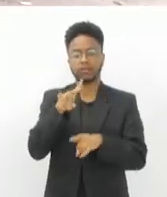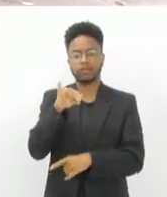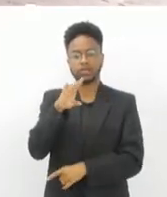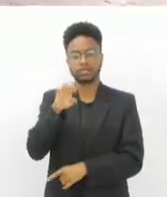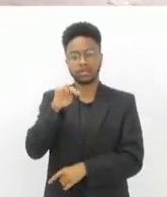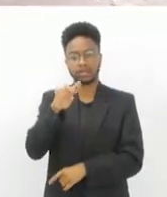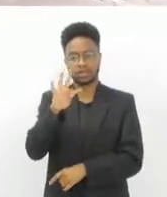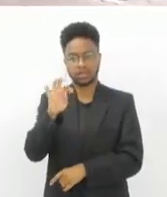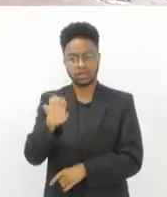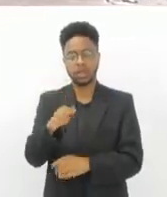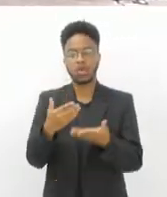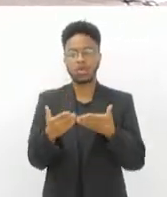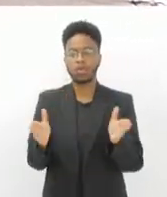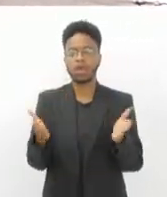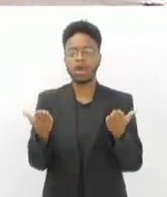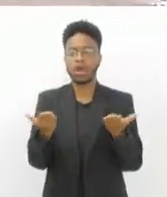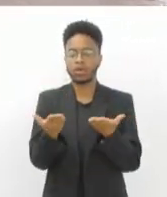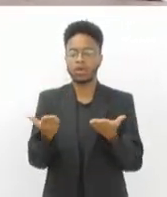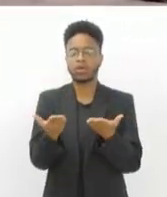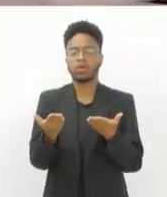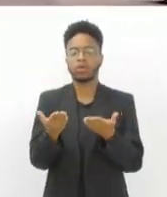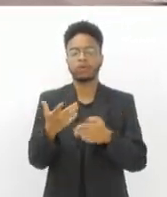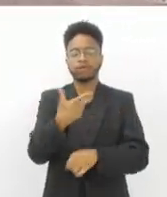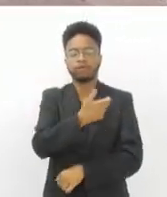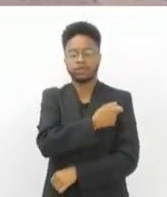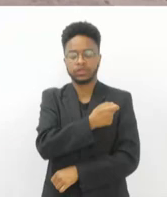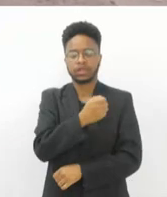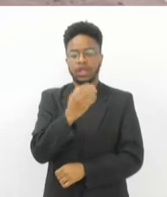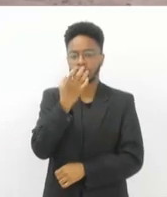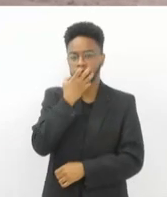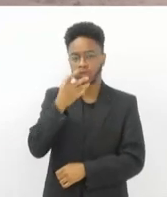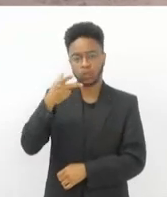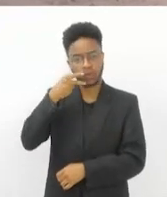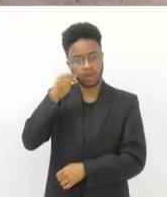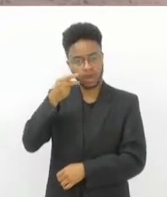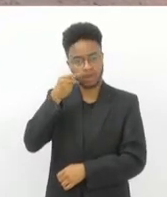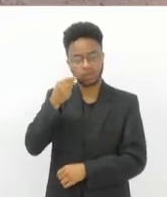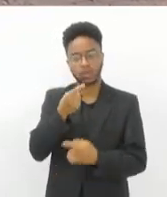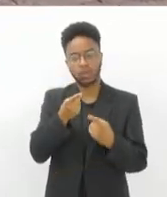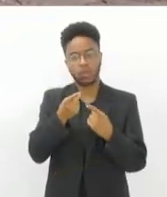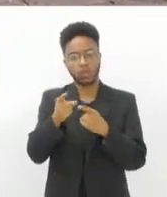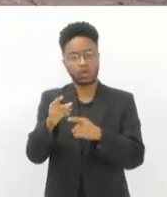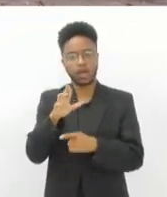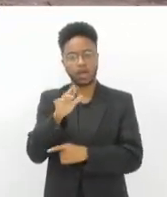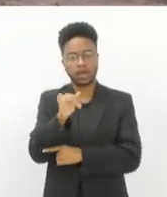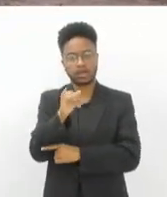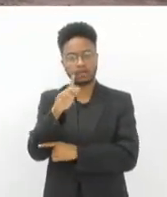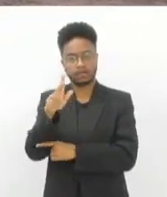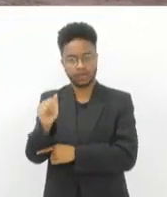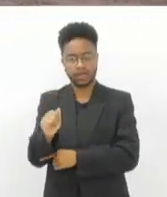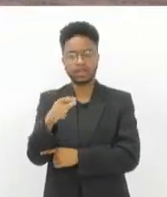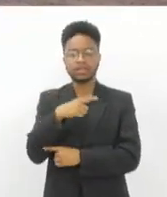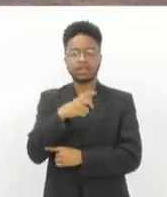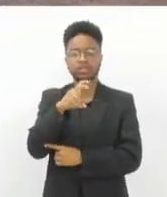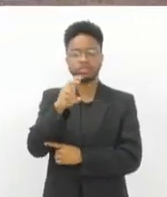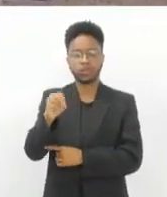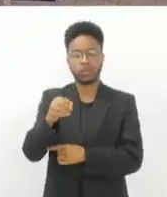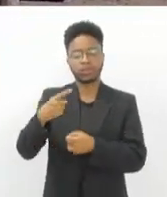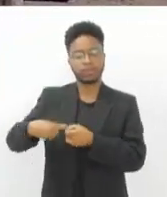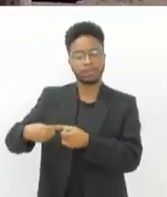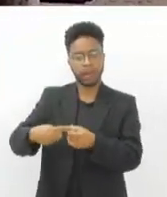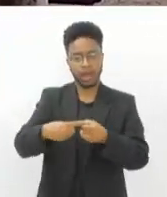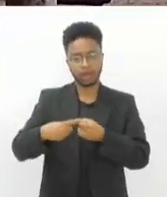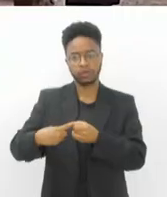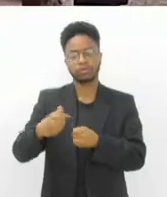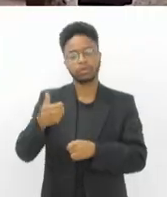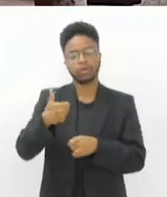neste sábado a campanha anual de vacinação antirrábica para cães e gatos. Nesta data, serão contemplados mais de 50 bairros integrantes do